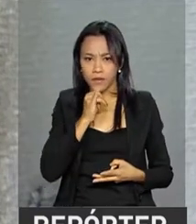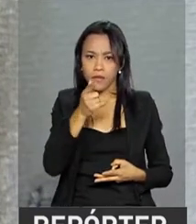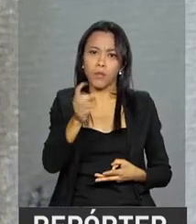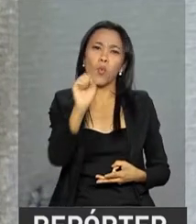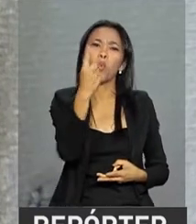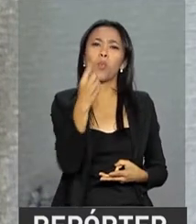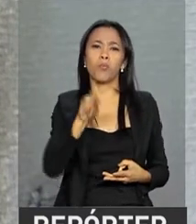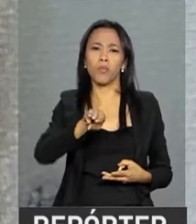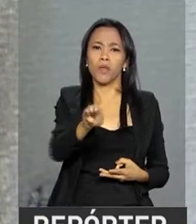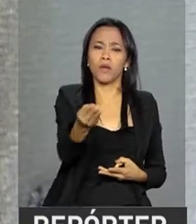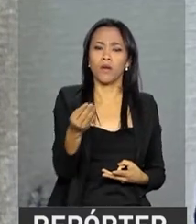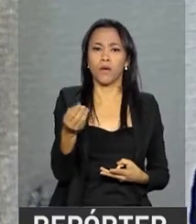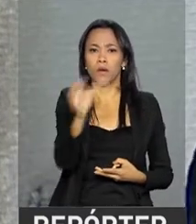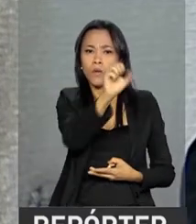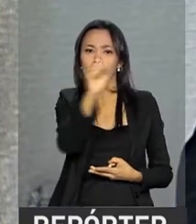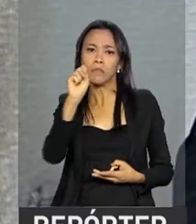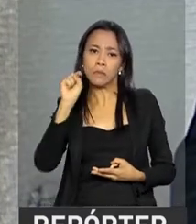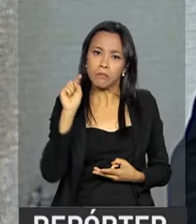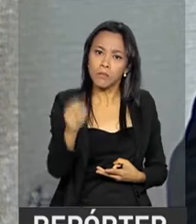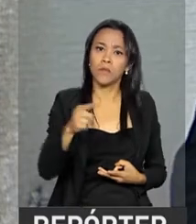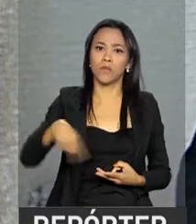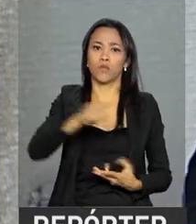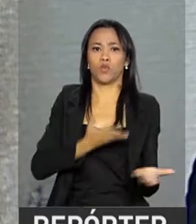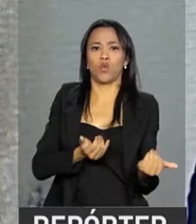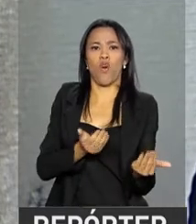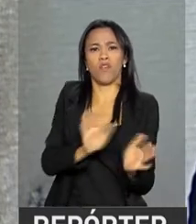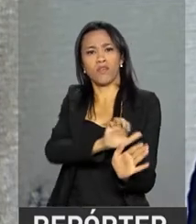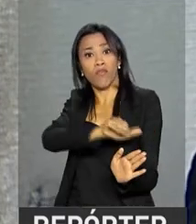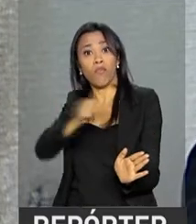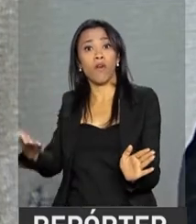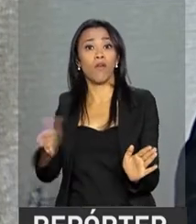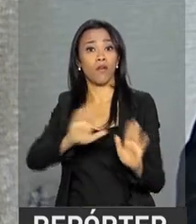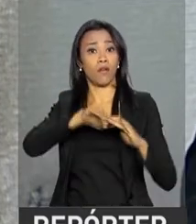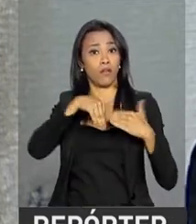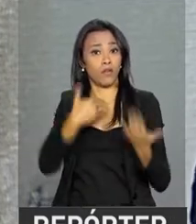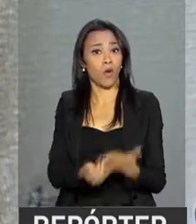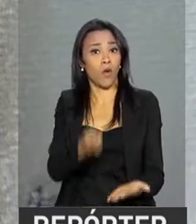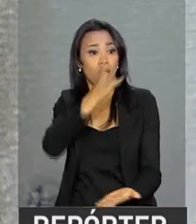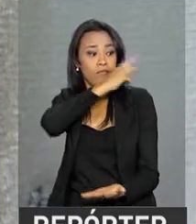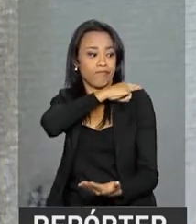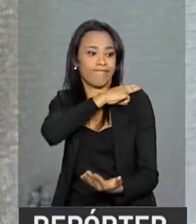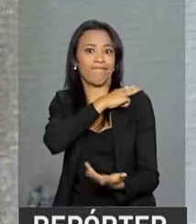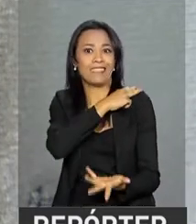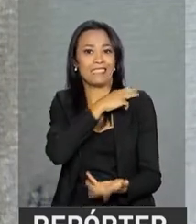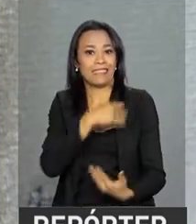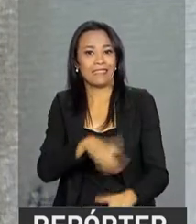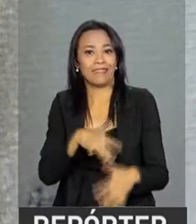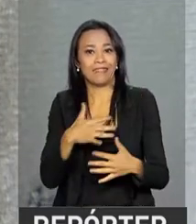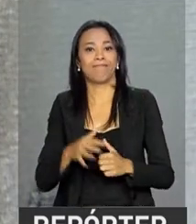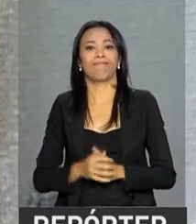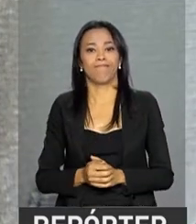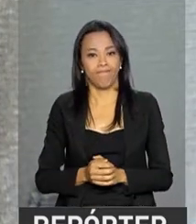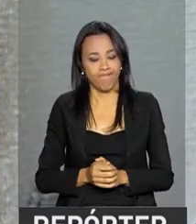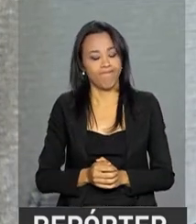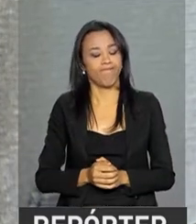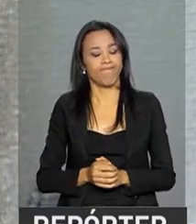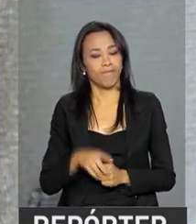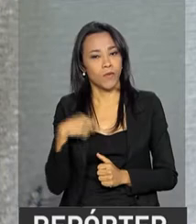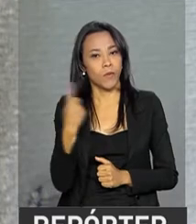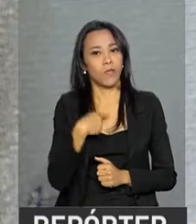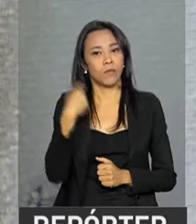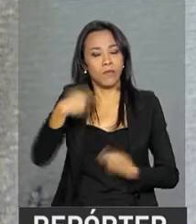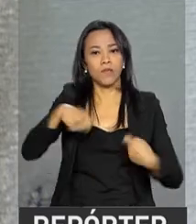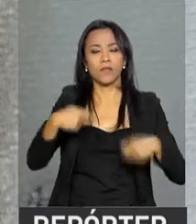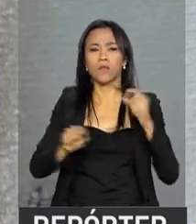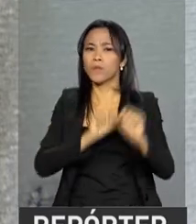1 milhão e 800 mil jovens fora do ensino médio, nós devemos considerar o fato de